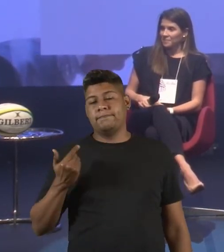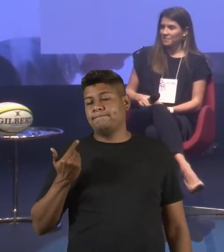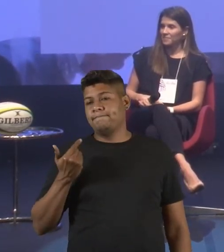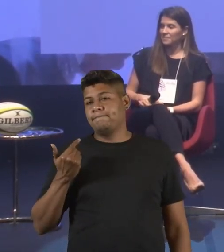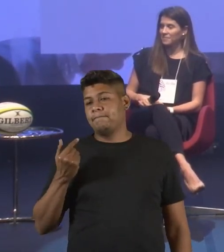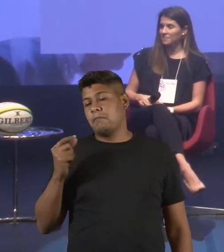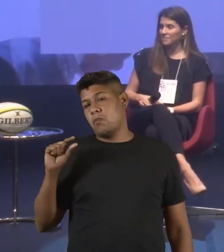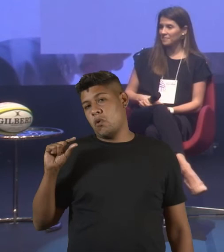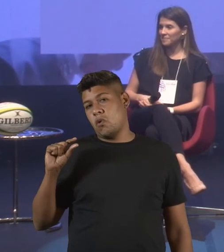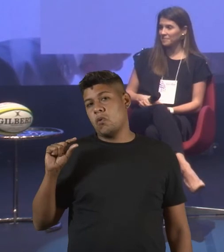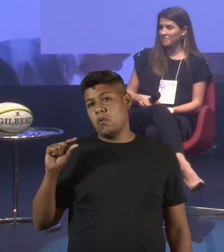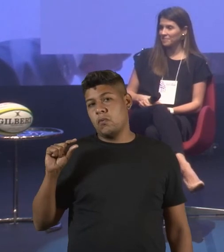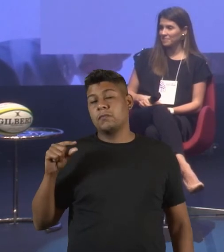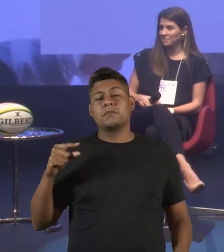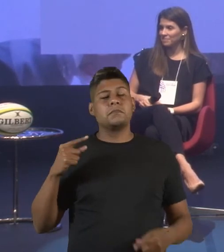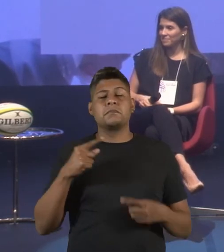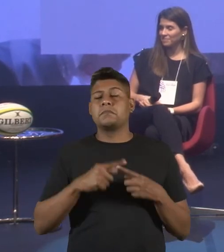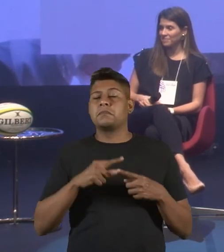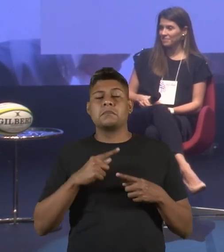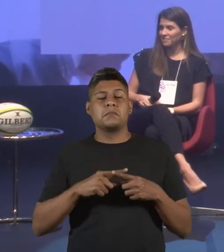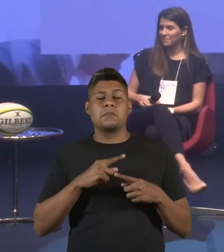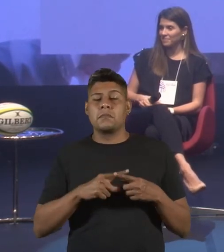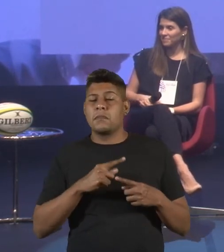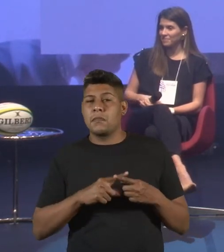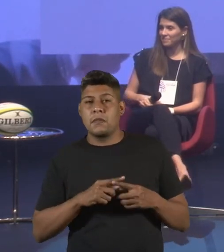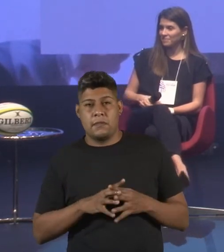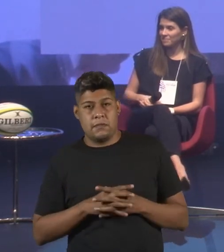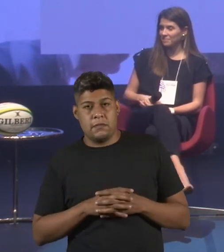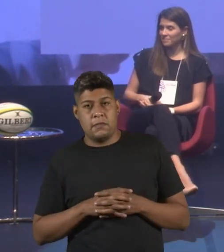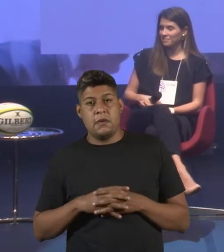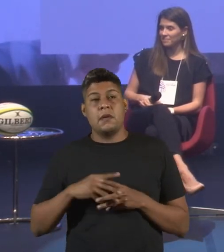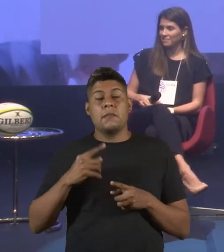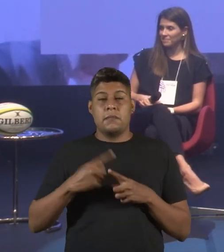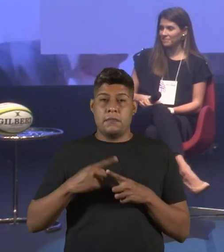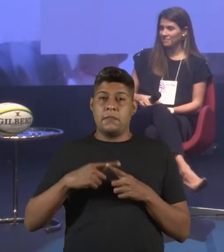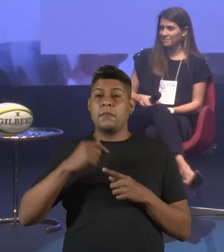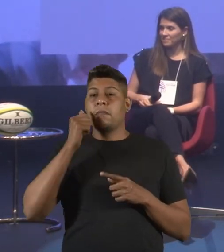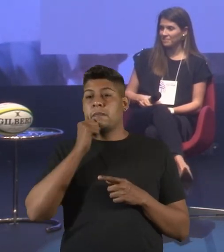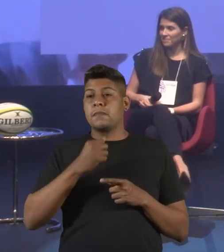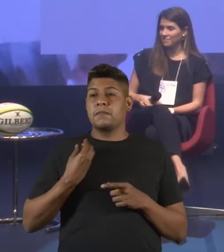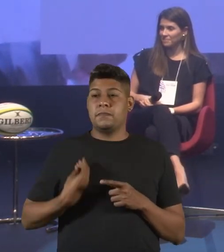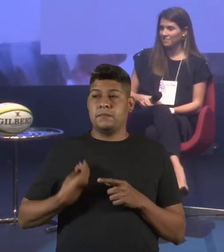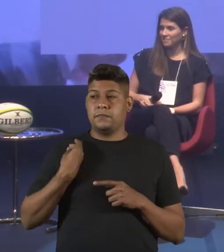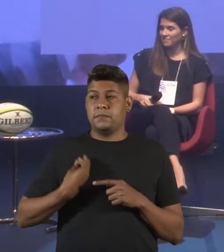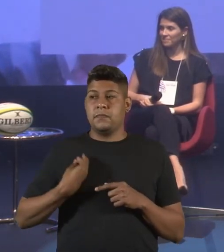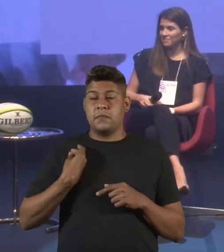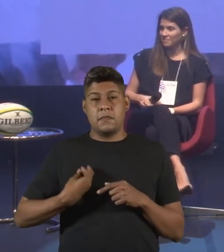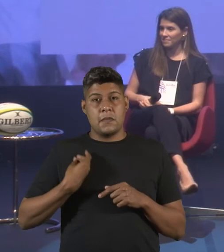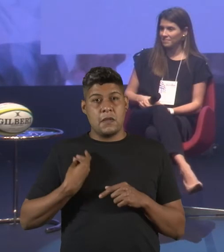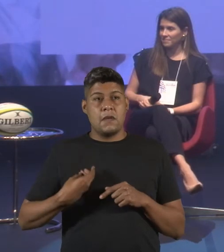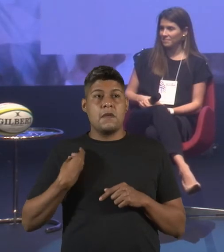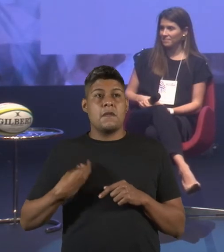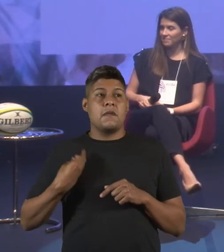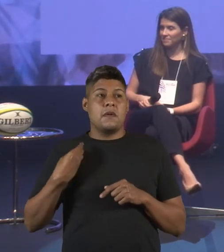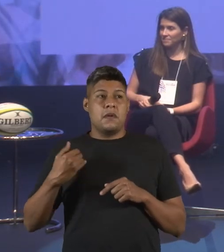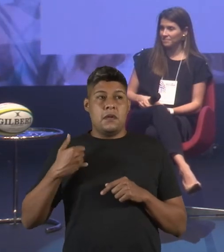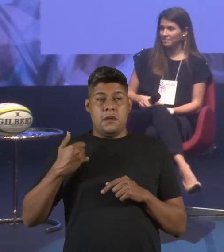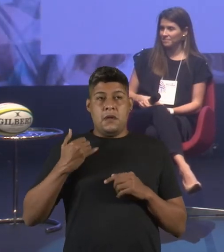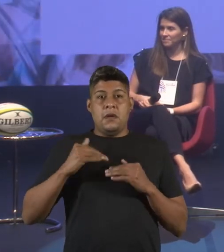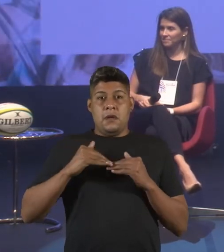dos motivos justificados é que as mulheres vivem mais que os homens. Essa é uma